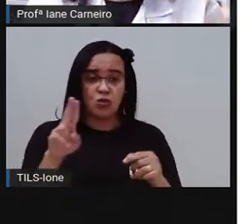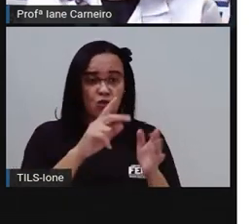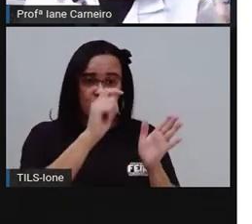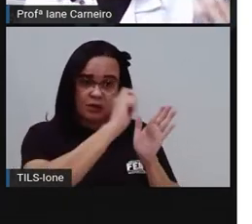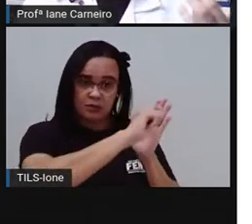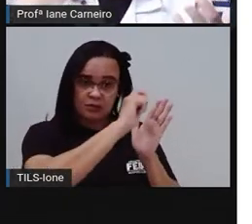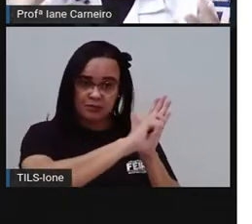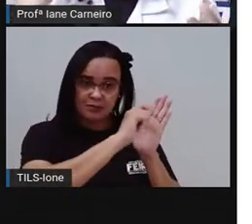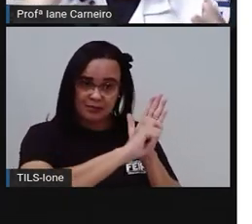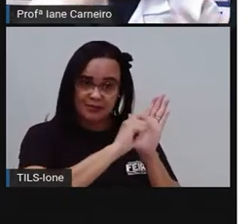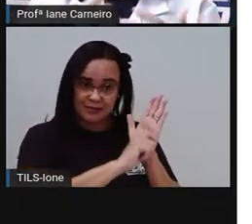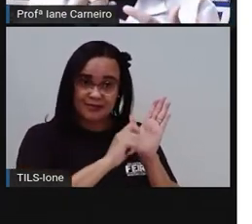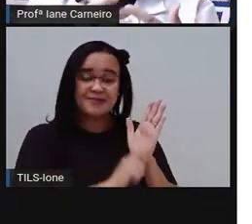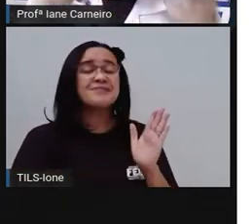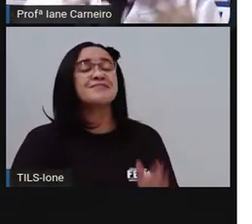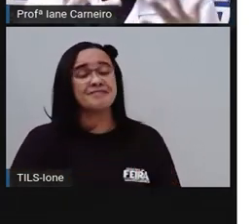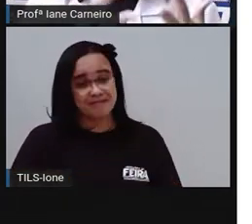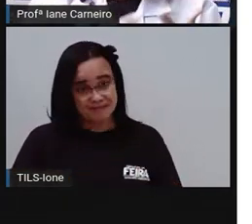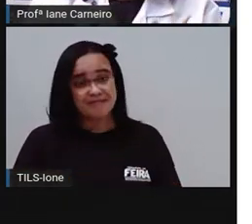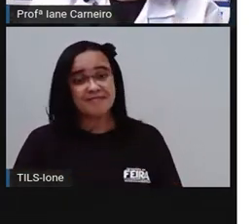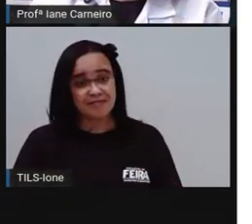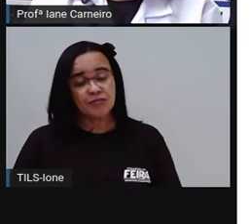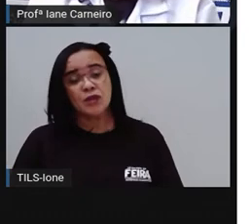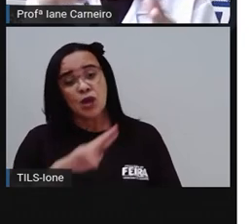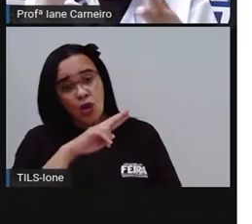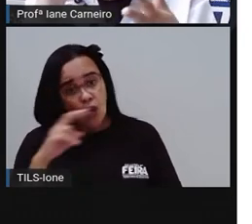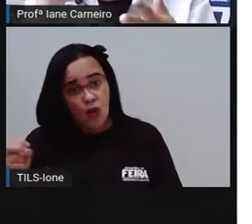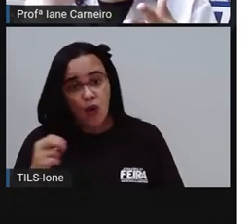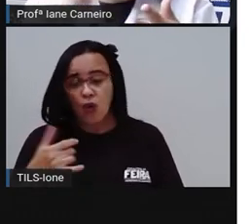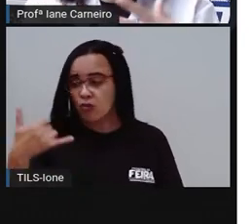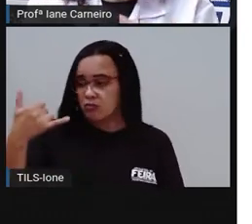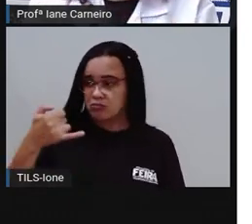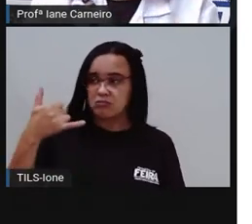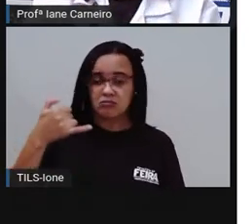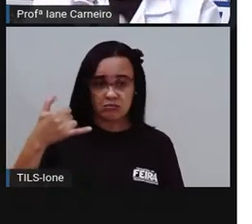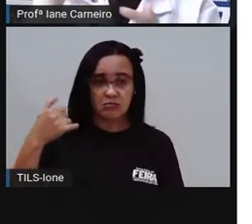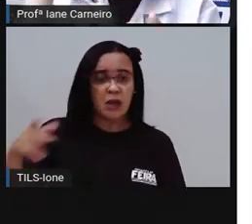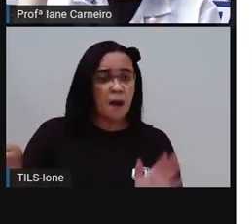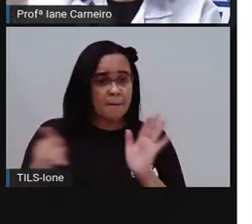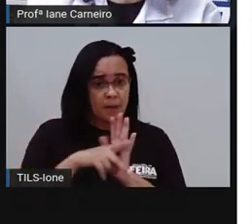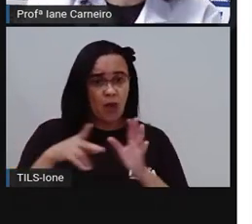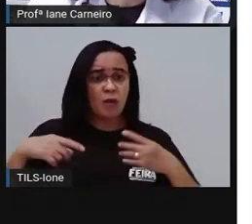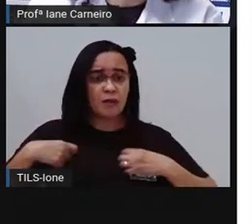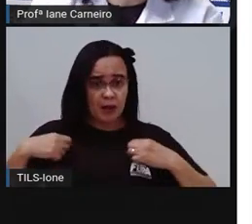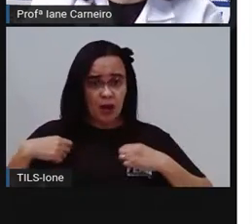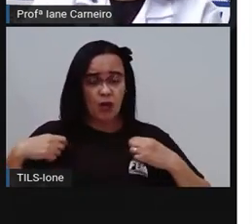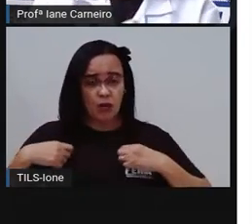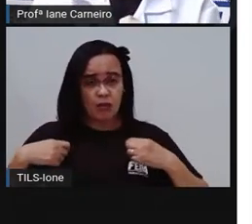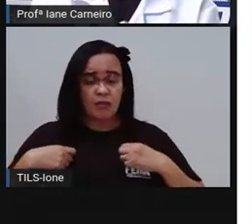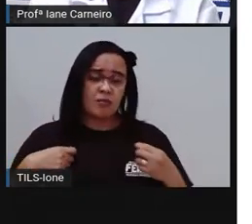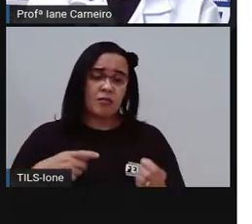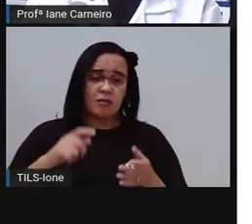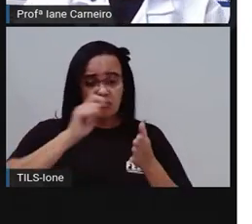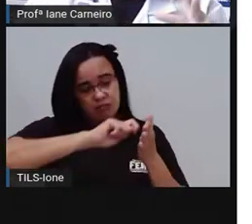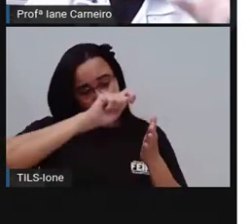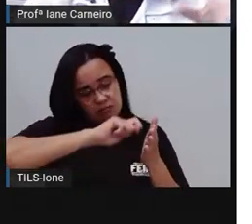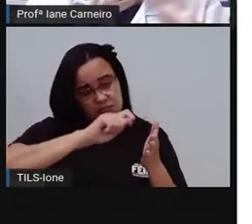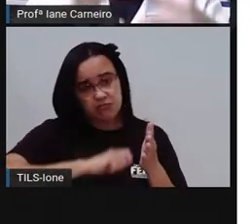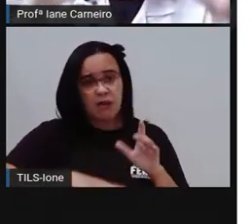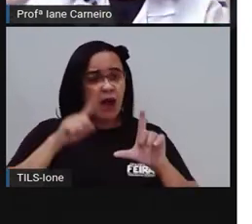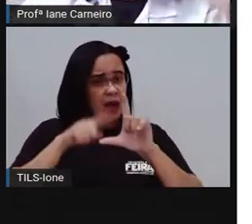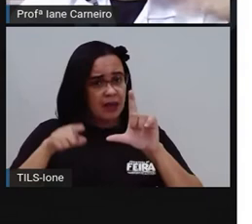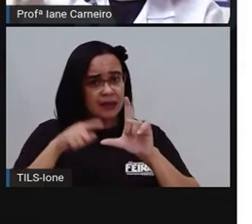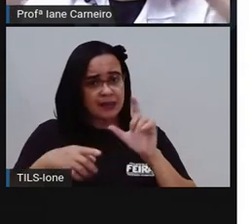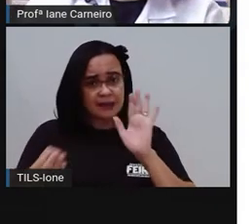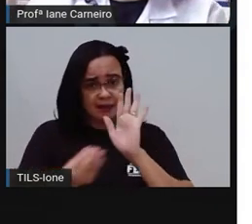uma dica que é para eu dar é com tecido, tinta de tecido, né? E vocês escrevam o nome, a letrinha do nome da criança, né? Faz